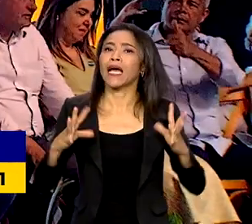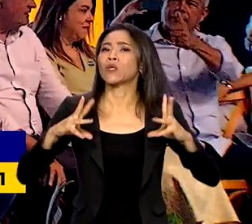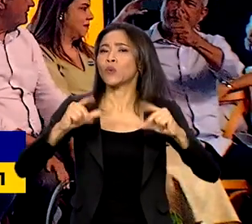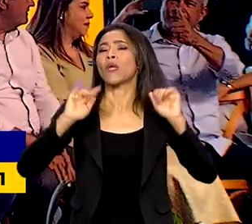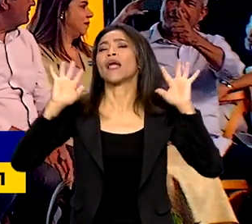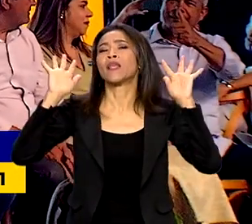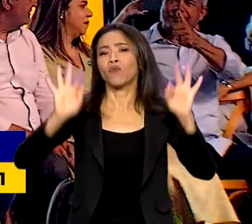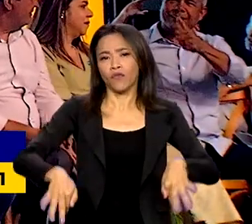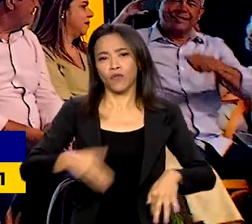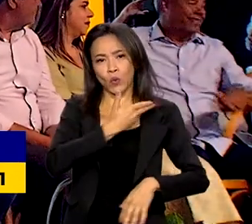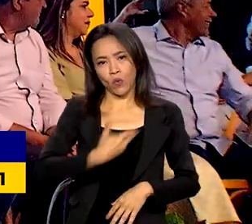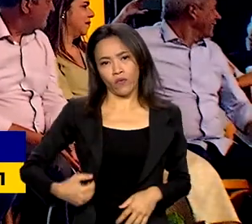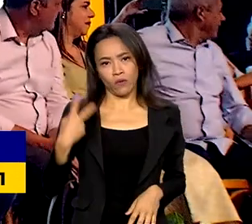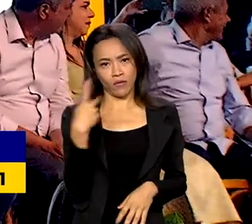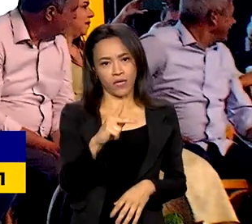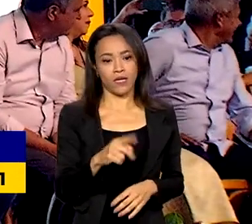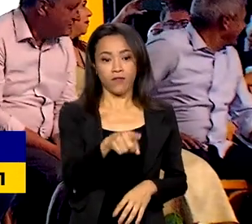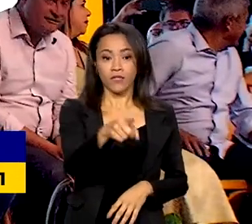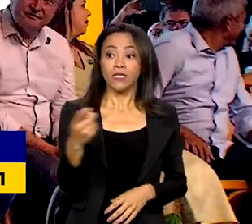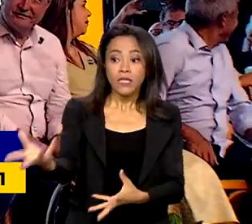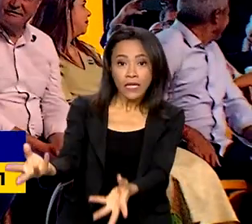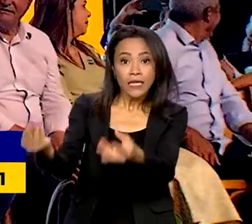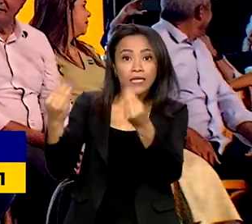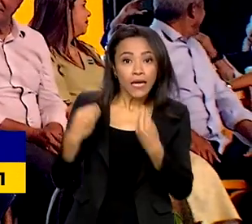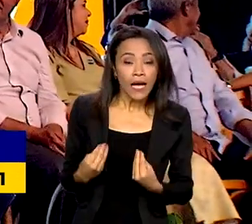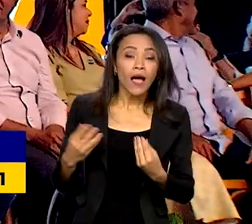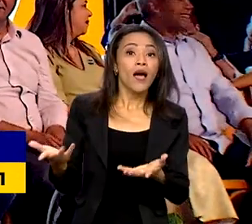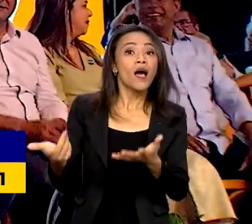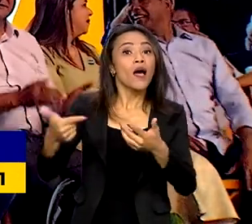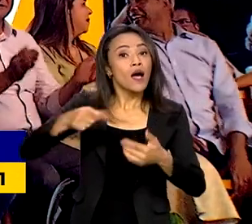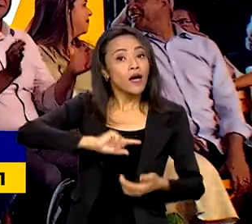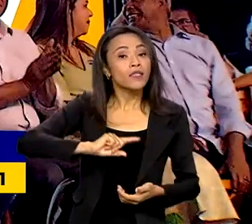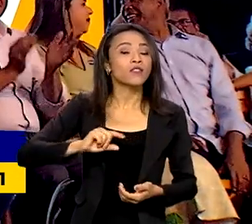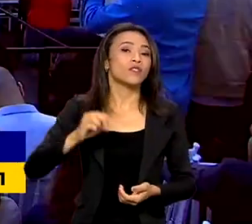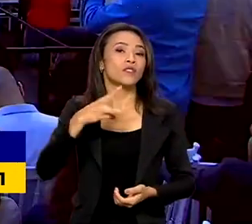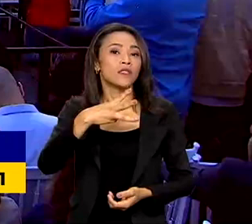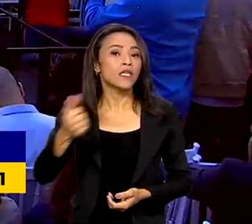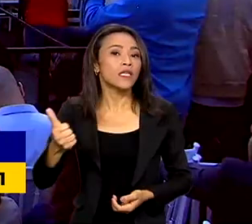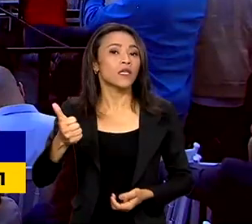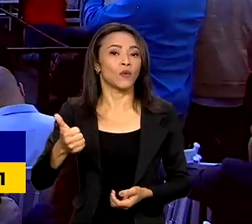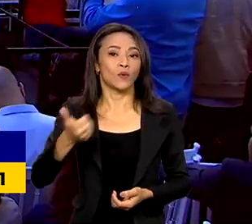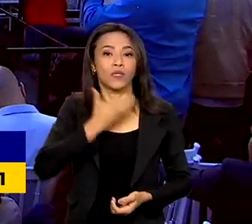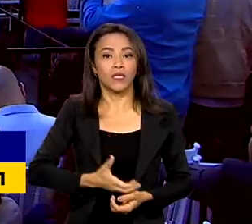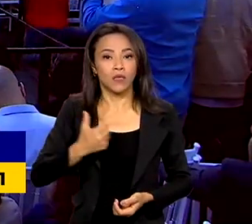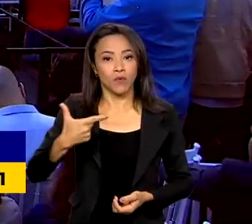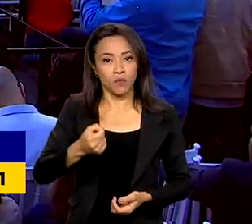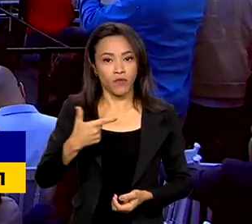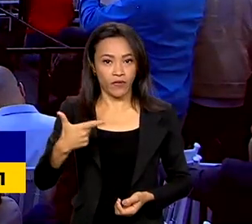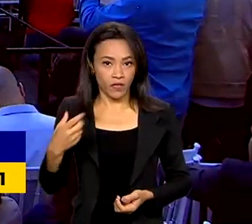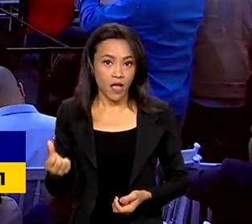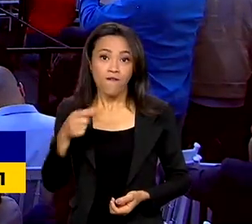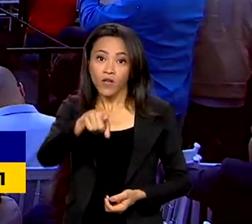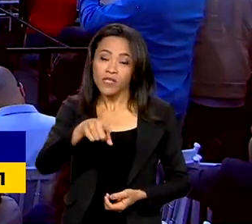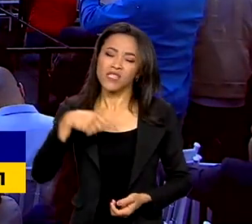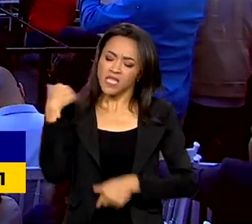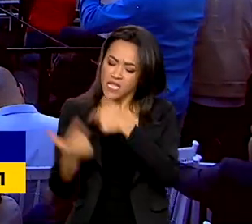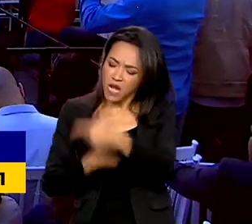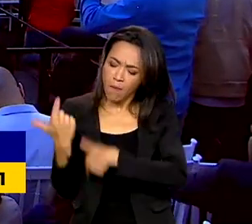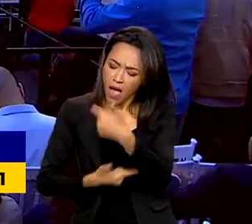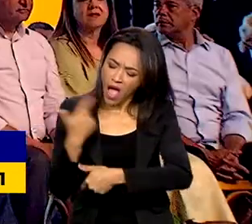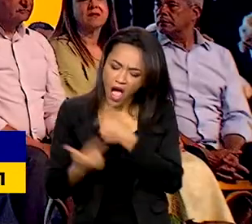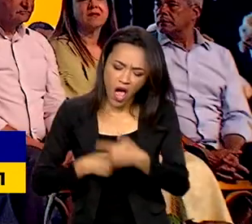que entregar ela antes do dia 31 de dezembro de 2026. Trabalhe no final de semana, se for